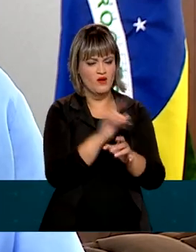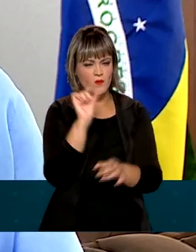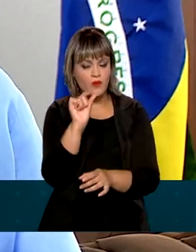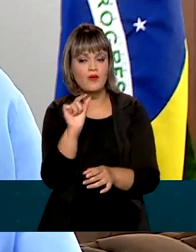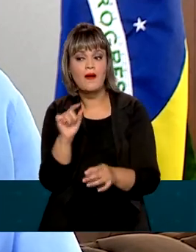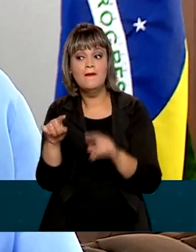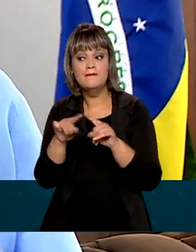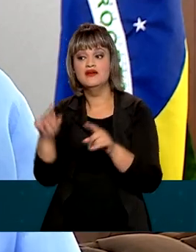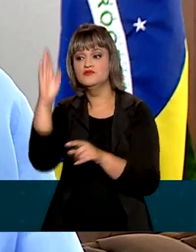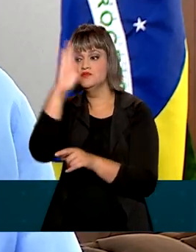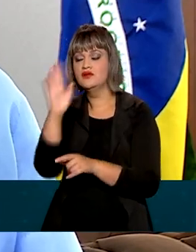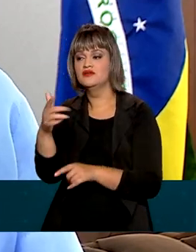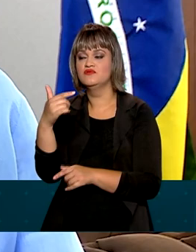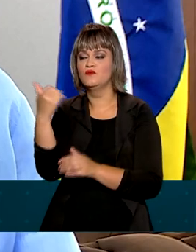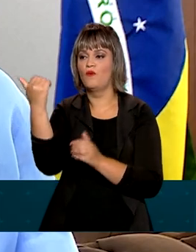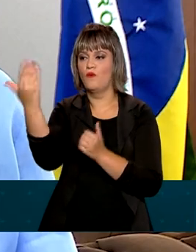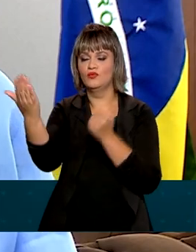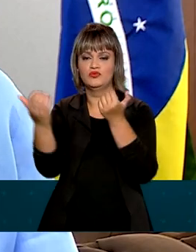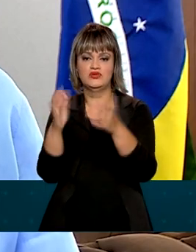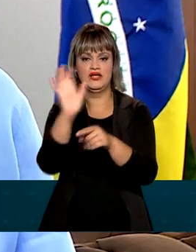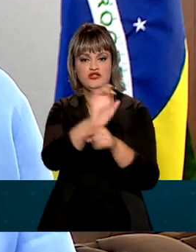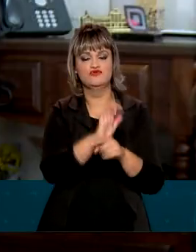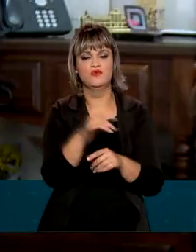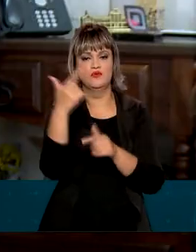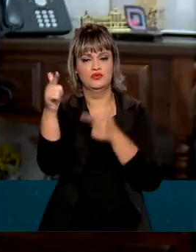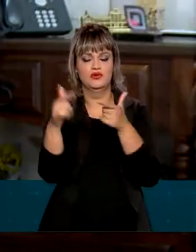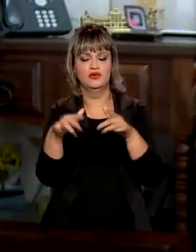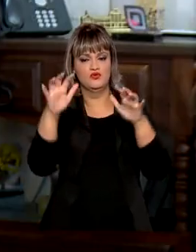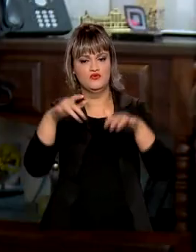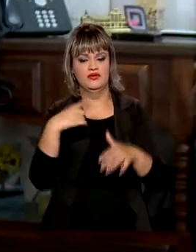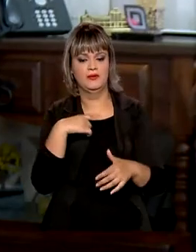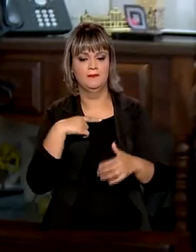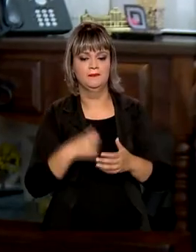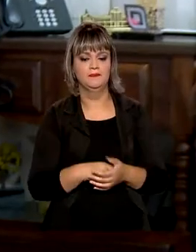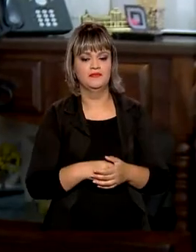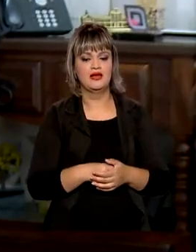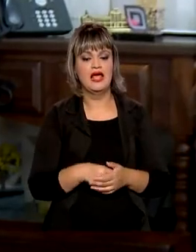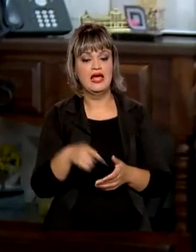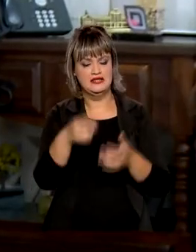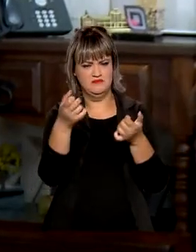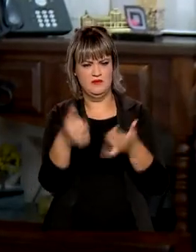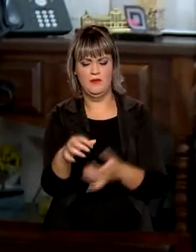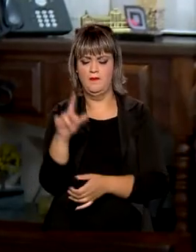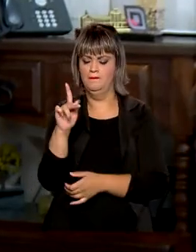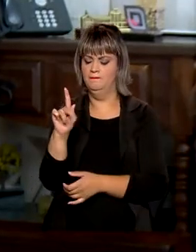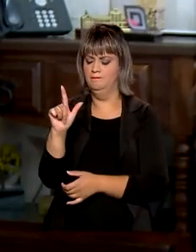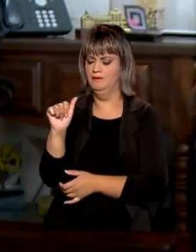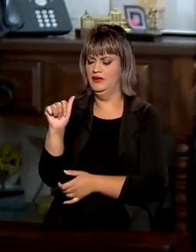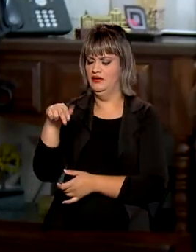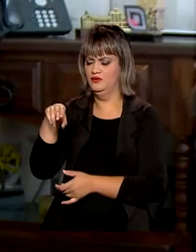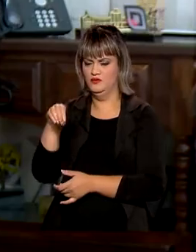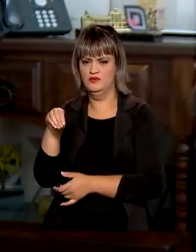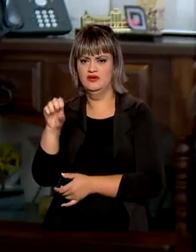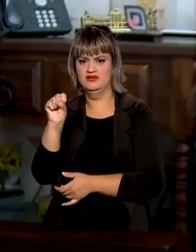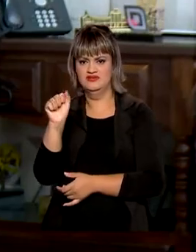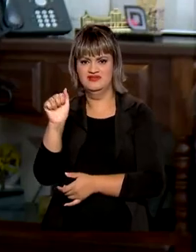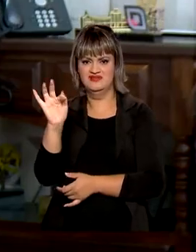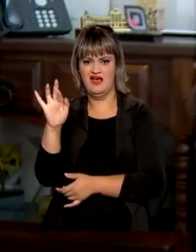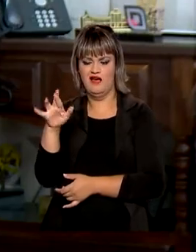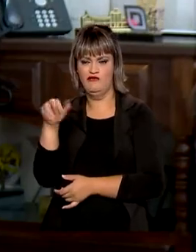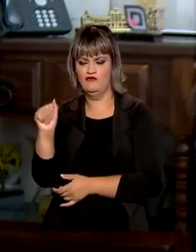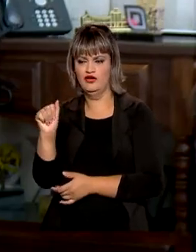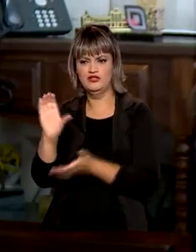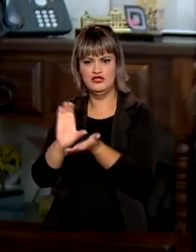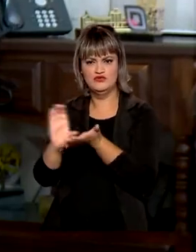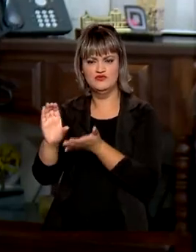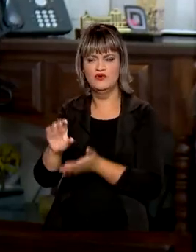ela vem acontecendo muito bem. A senhora citou aí o plano safra, esse ano o plano safra destinou mais de 250 bilhões de